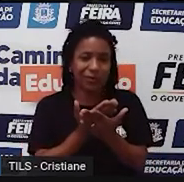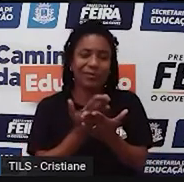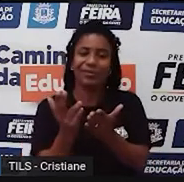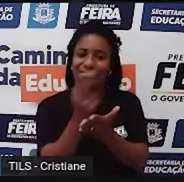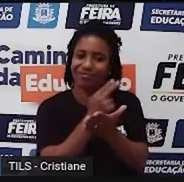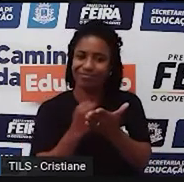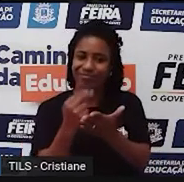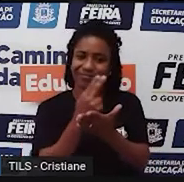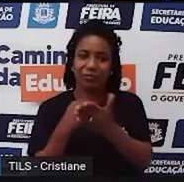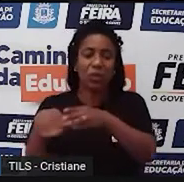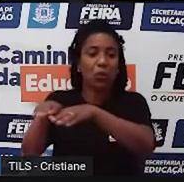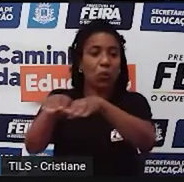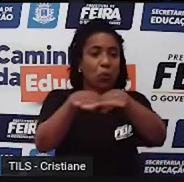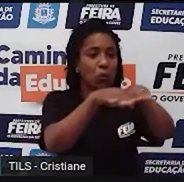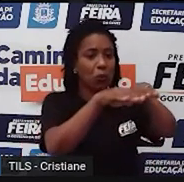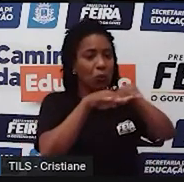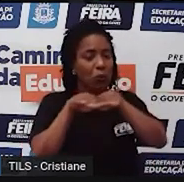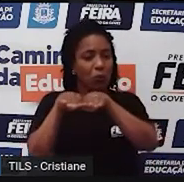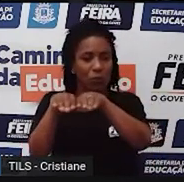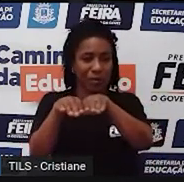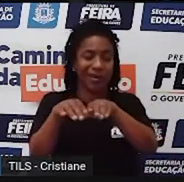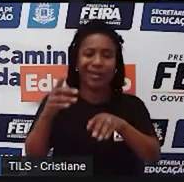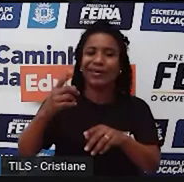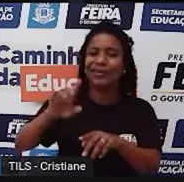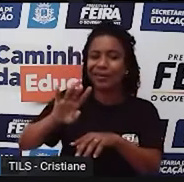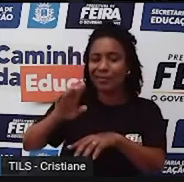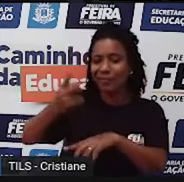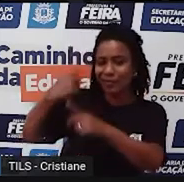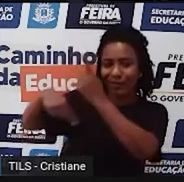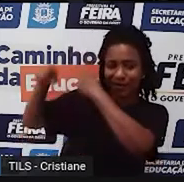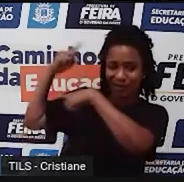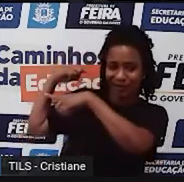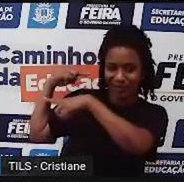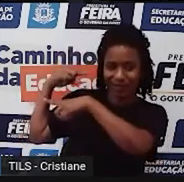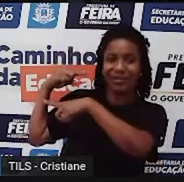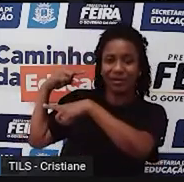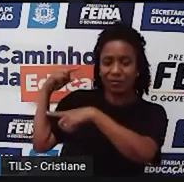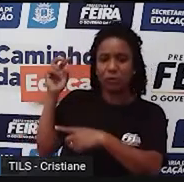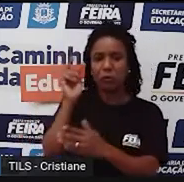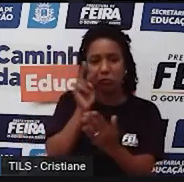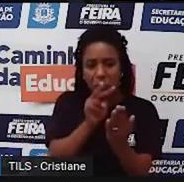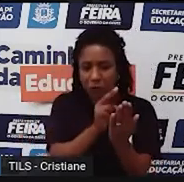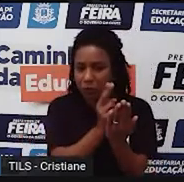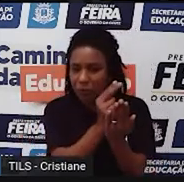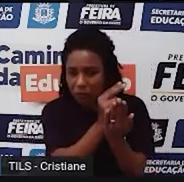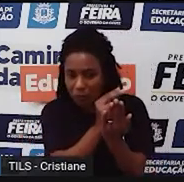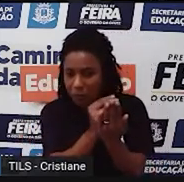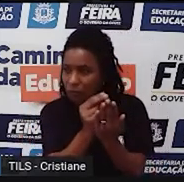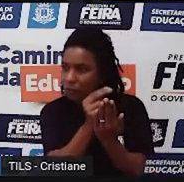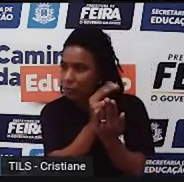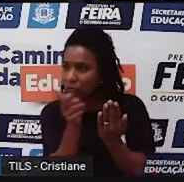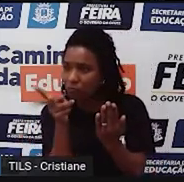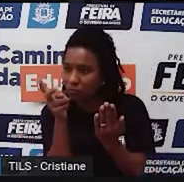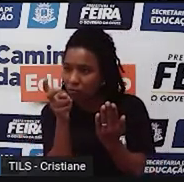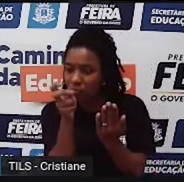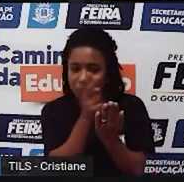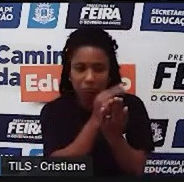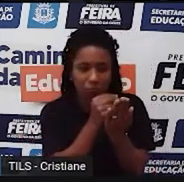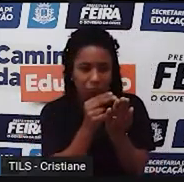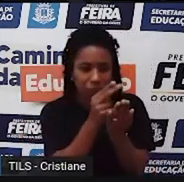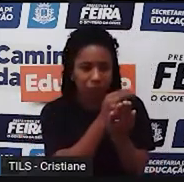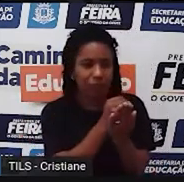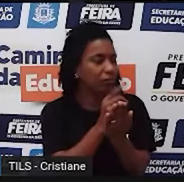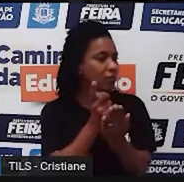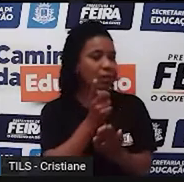no passado, e que você era muito, assim, né, olhando e fazendo. Então, hoje não, hoje a gente tem